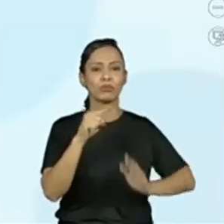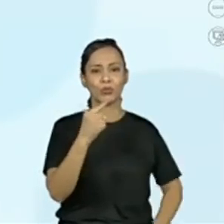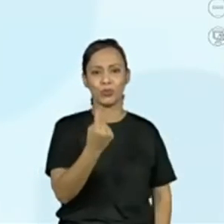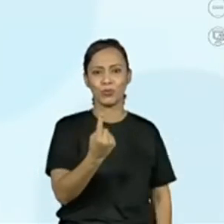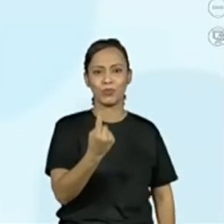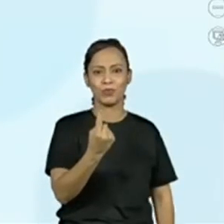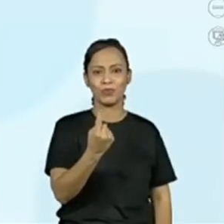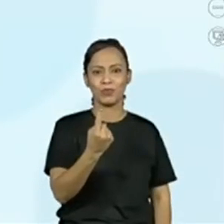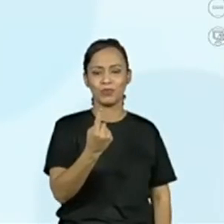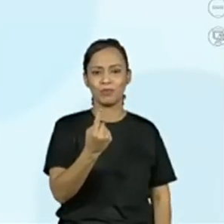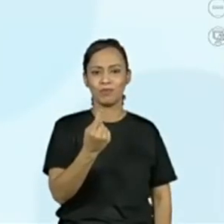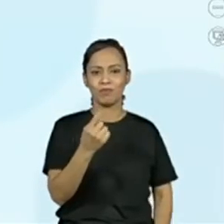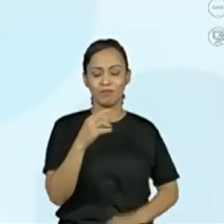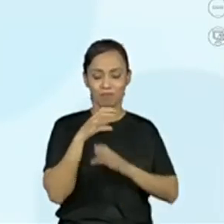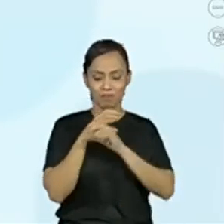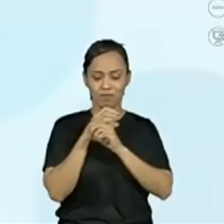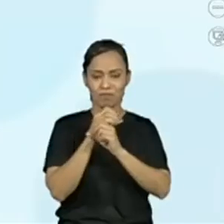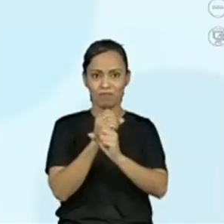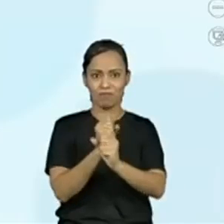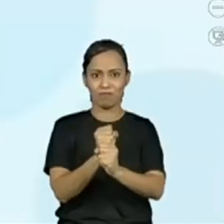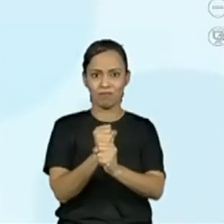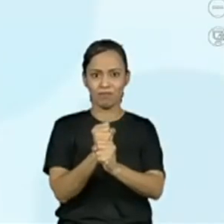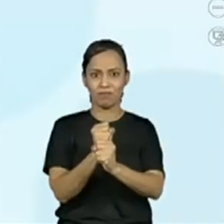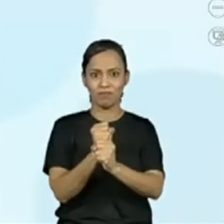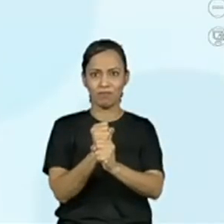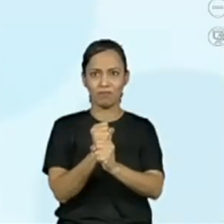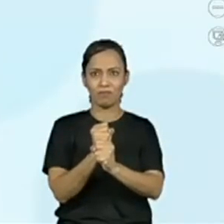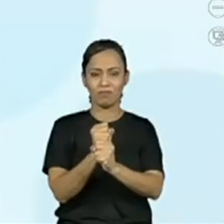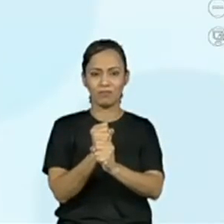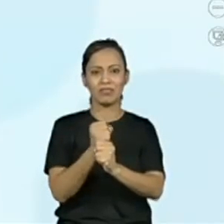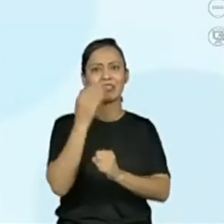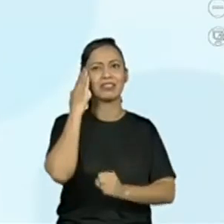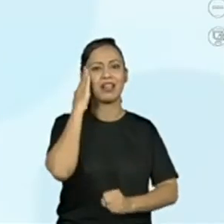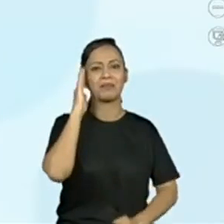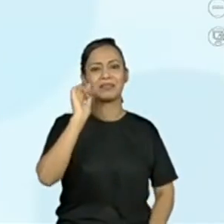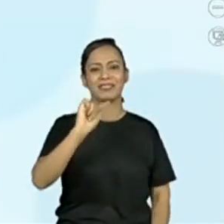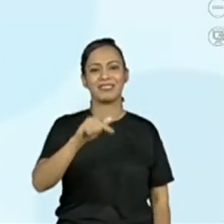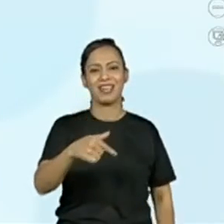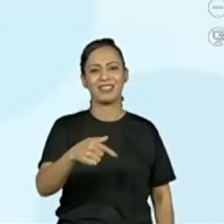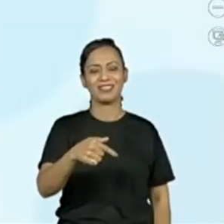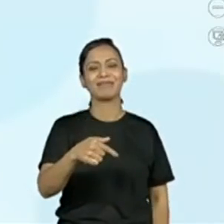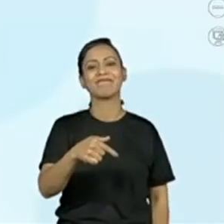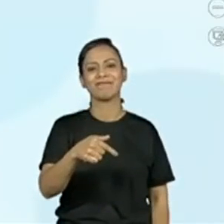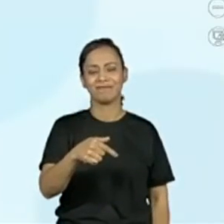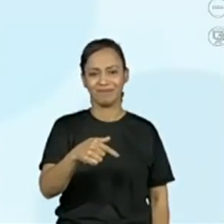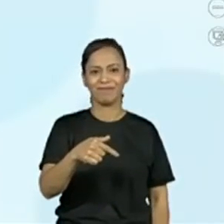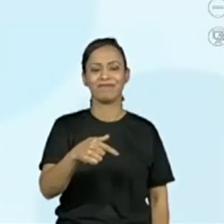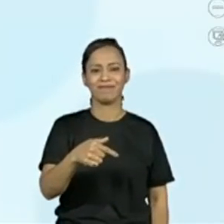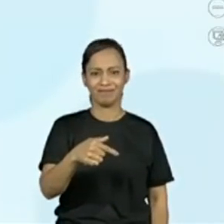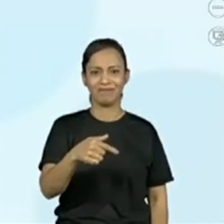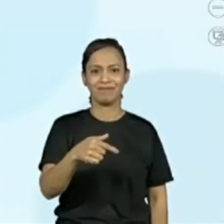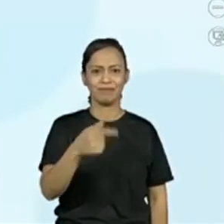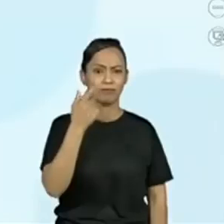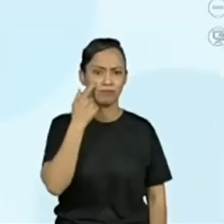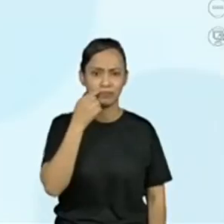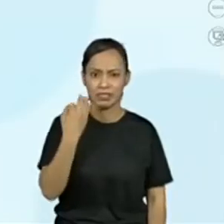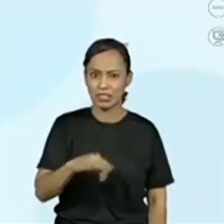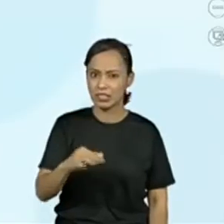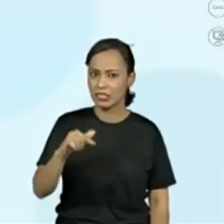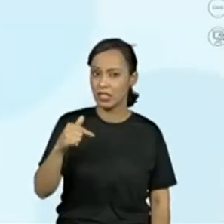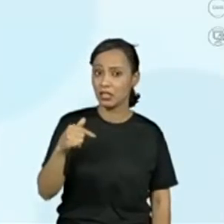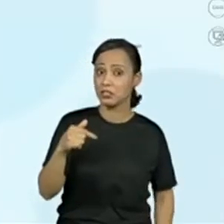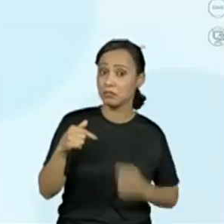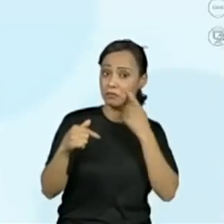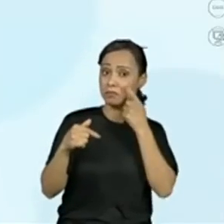1 também. Menos 1. Então, a gente sabe que na próxima tela a gente vai encontrar o 7. Exato. Vamos conferir se é isso